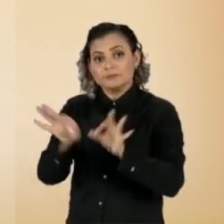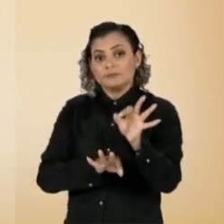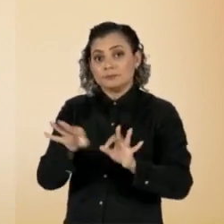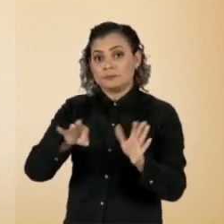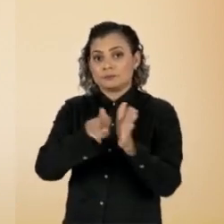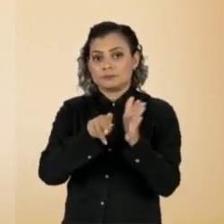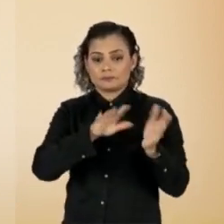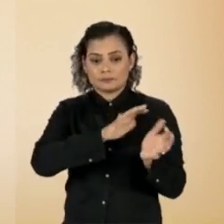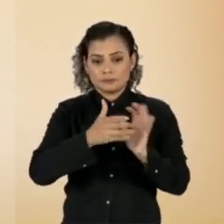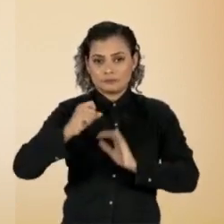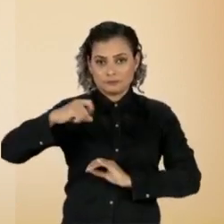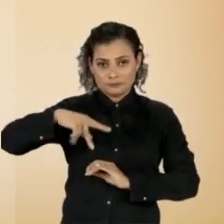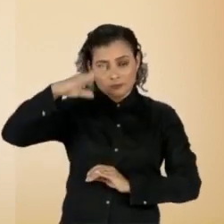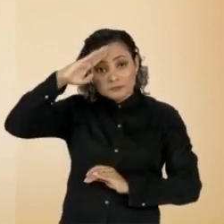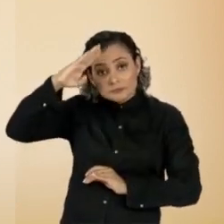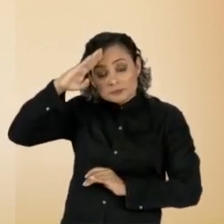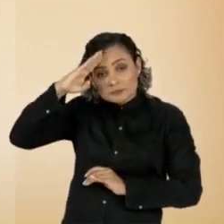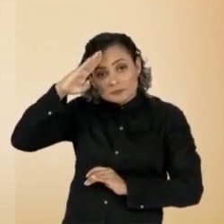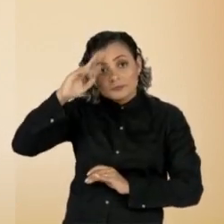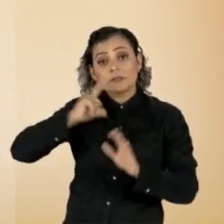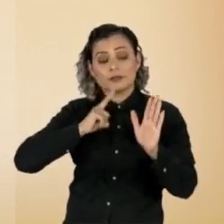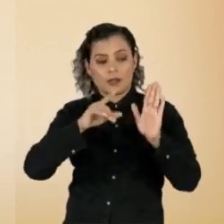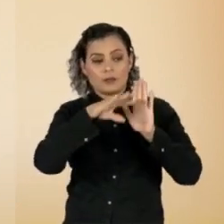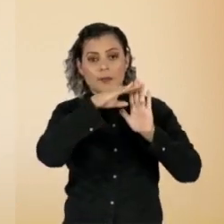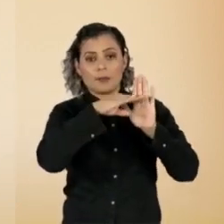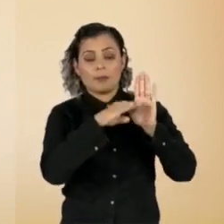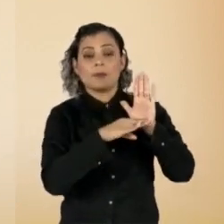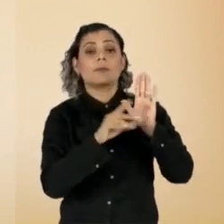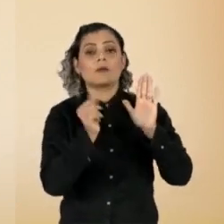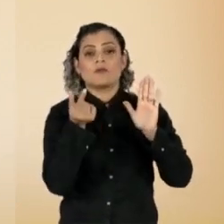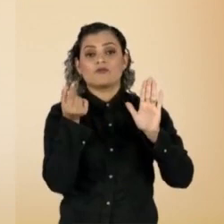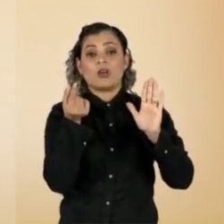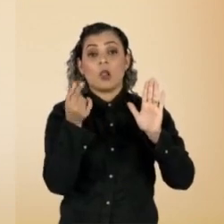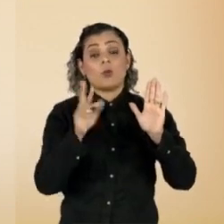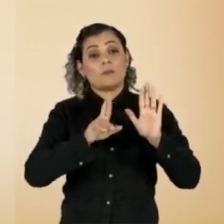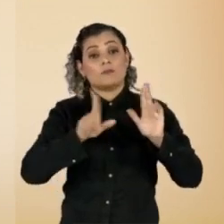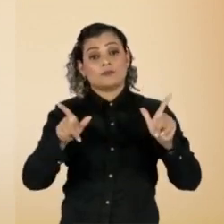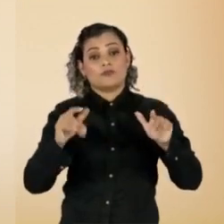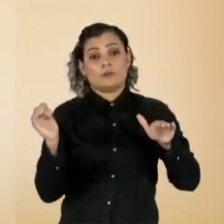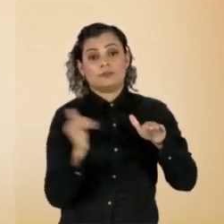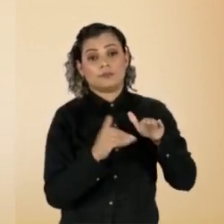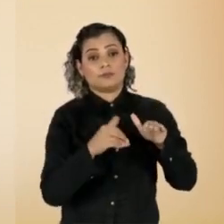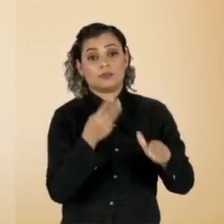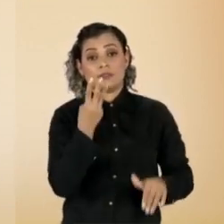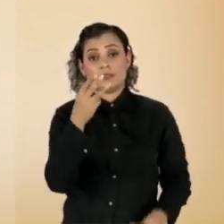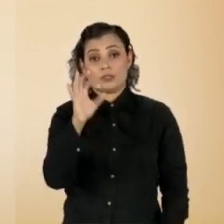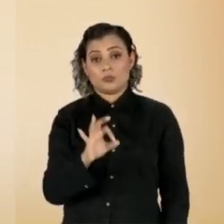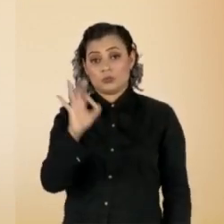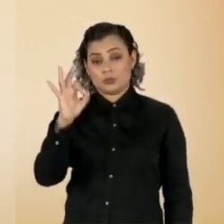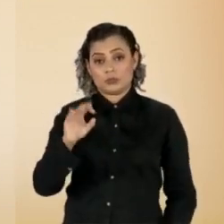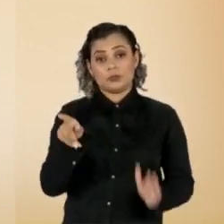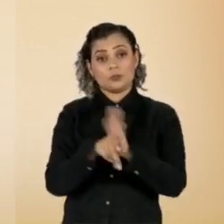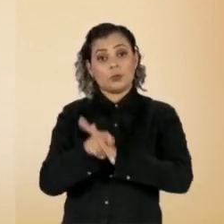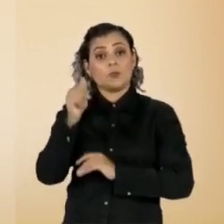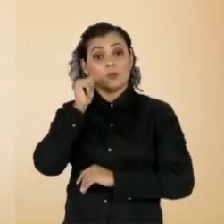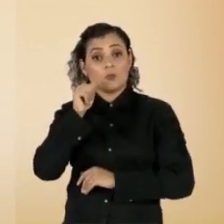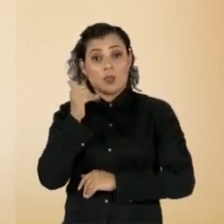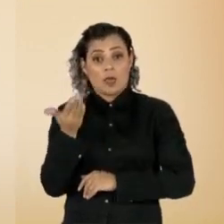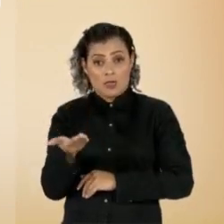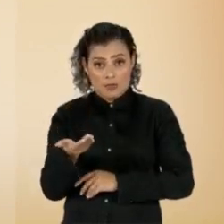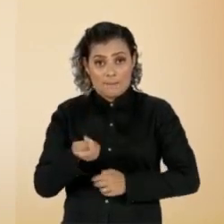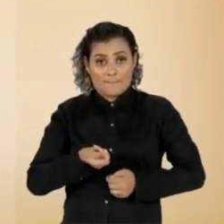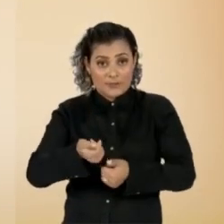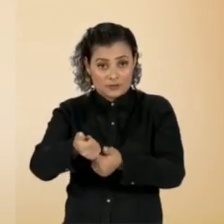reforma da Previdência dos Militares prevê uma alíquota extraordinária de contribuição de 3% para as pensionistas. O